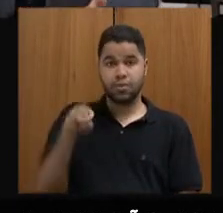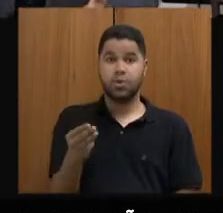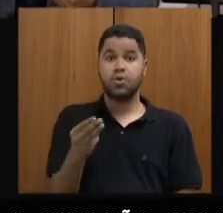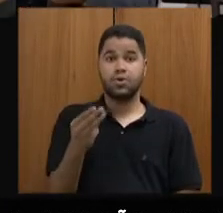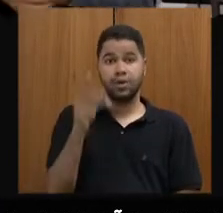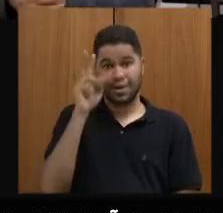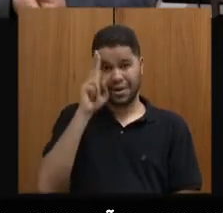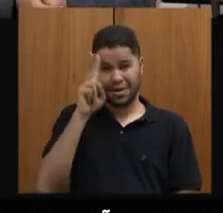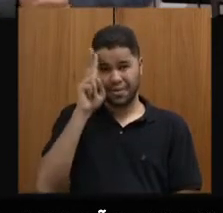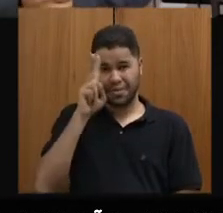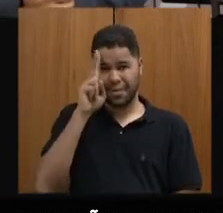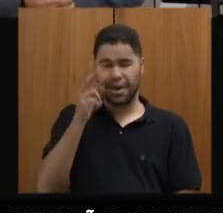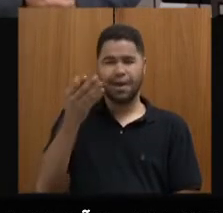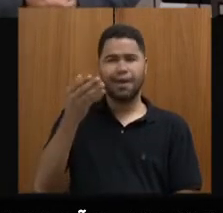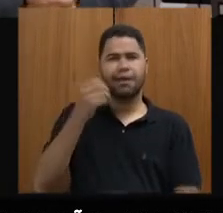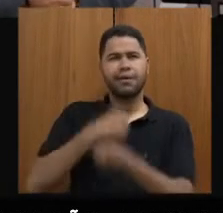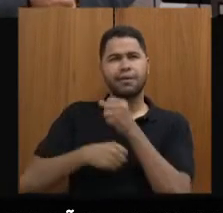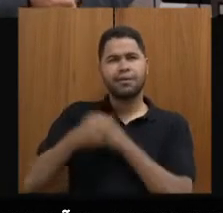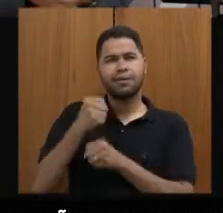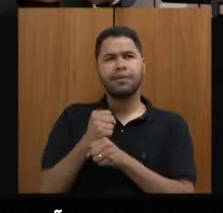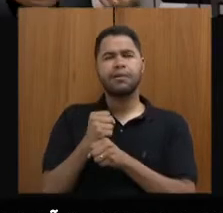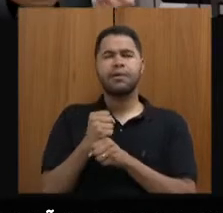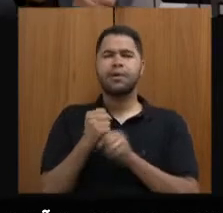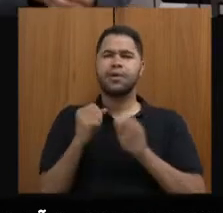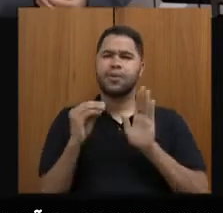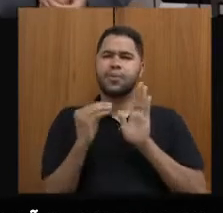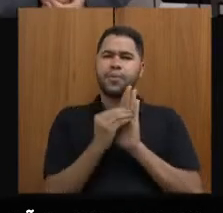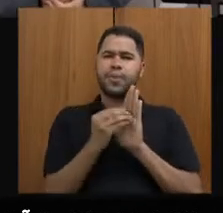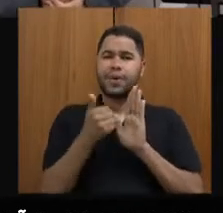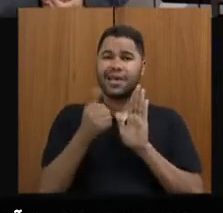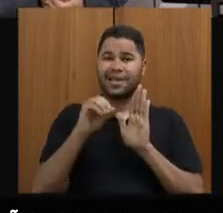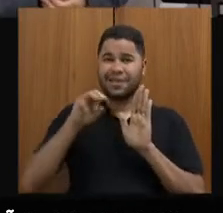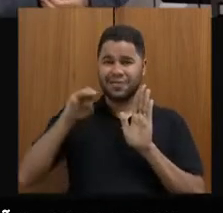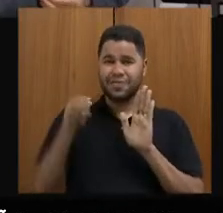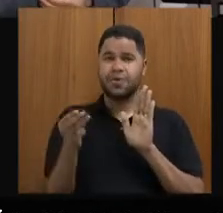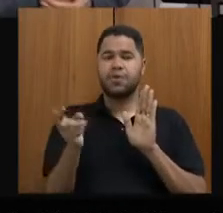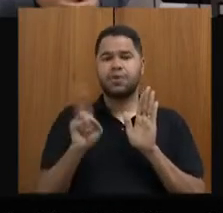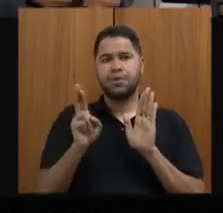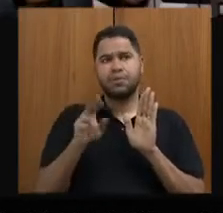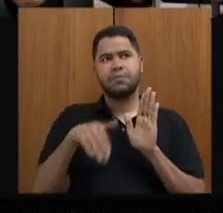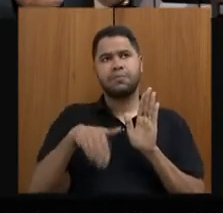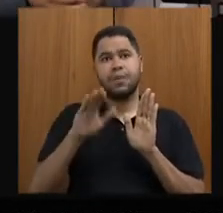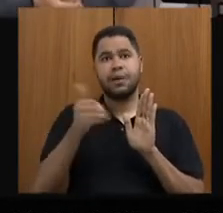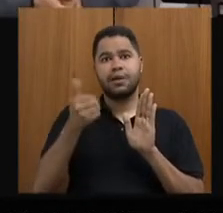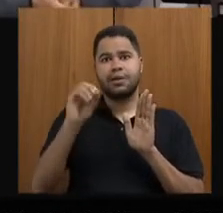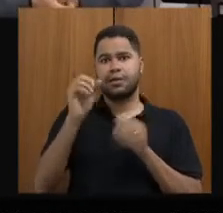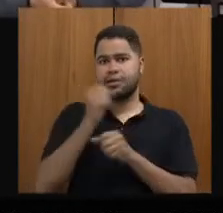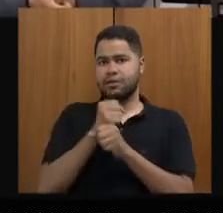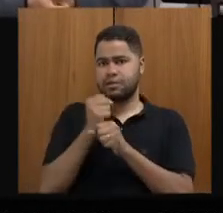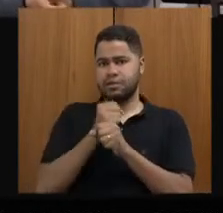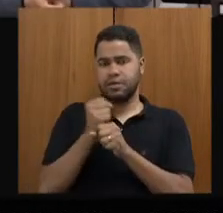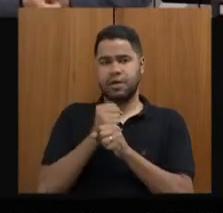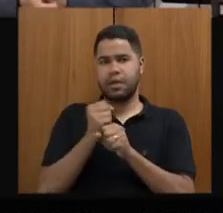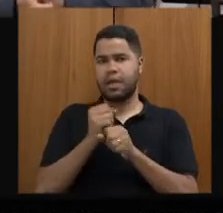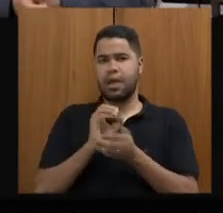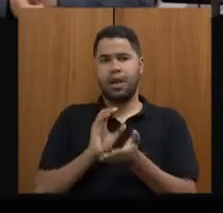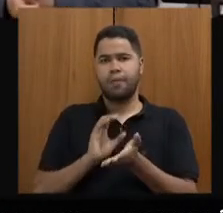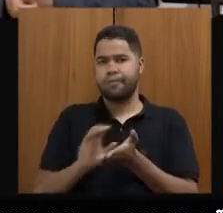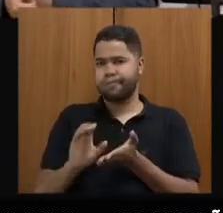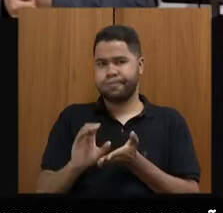de Minas, no ano passado, descolocou 10 milhões de reais, e havia mais de 10 anos que não se colocavam recursos